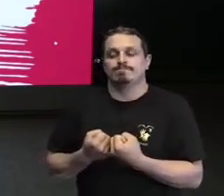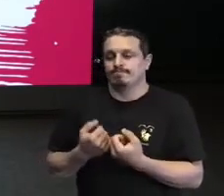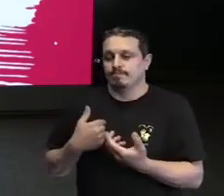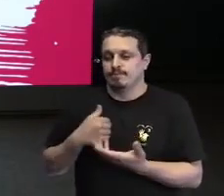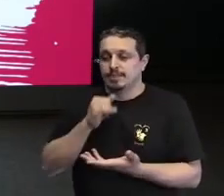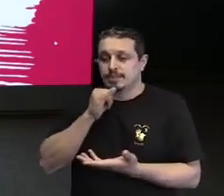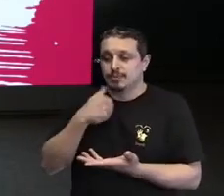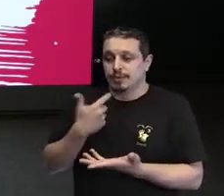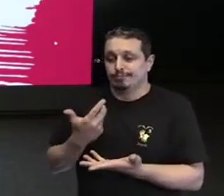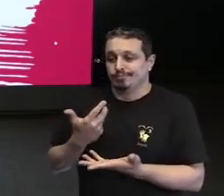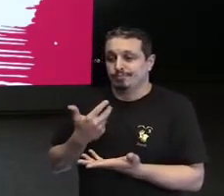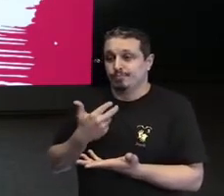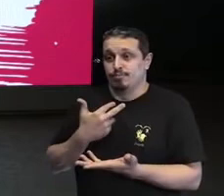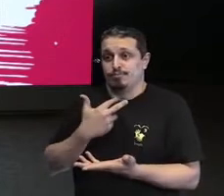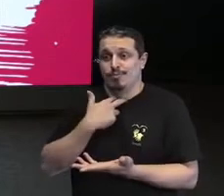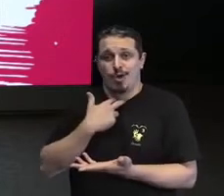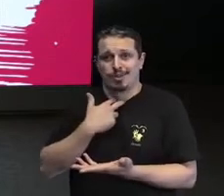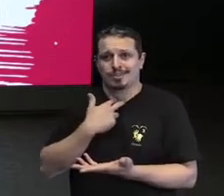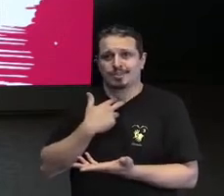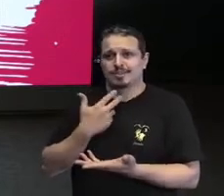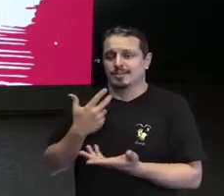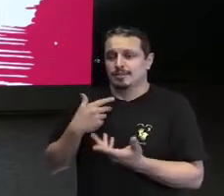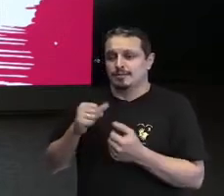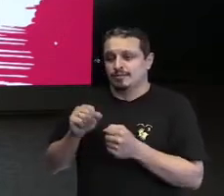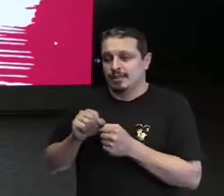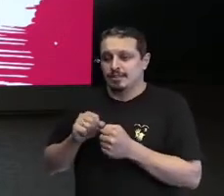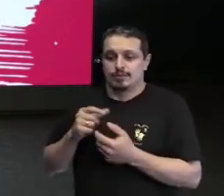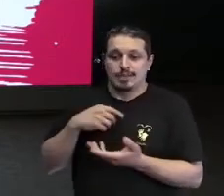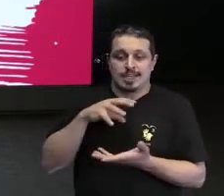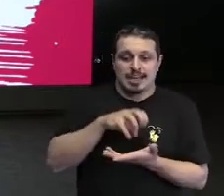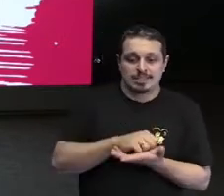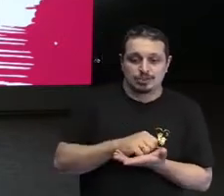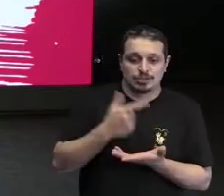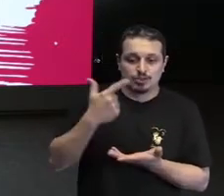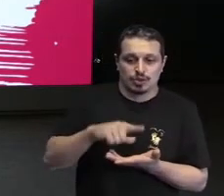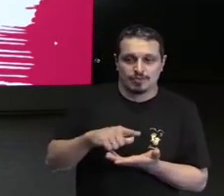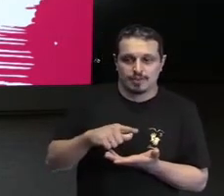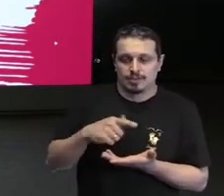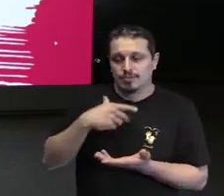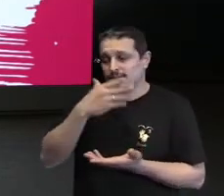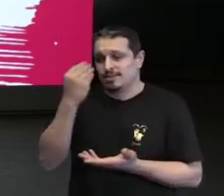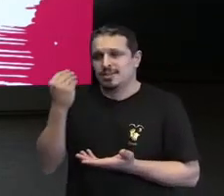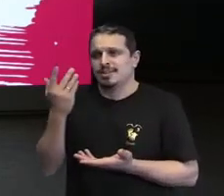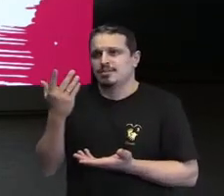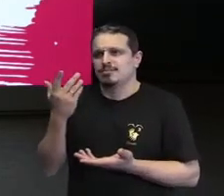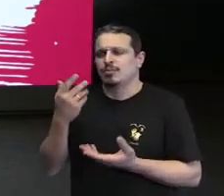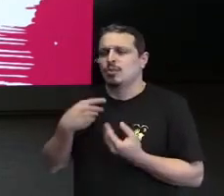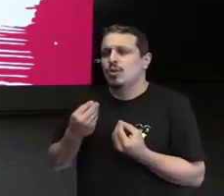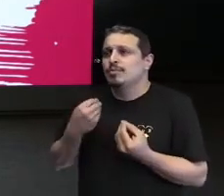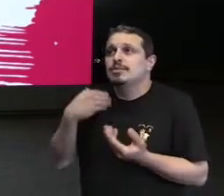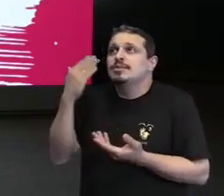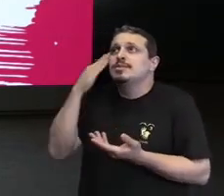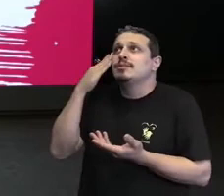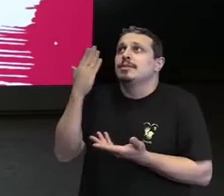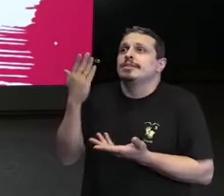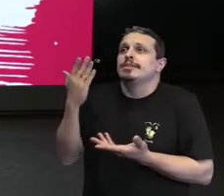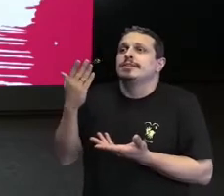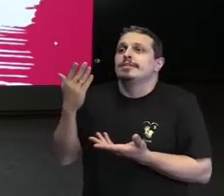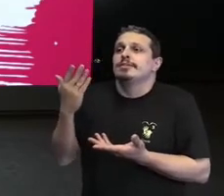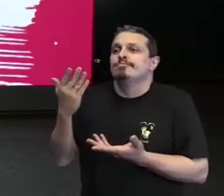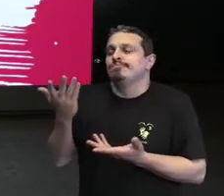fazer rematrícula na faculdade. Quer dizer, eu não servia para ser médica estando